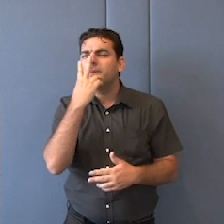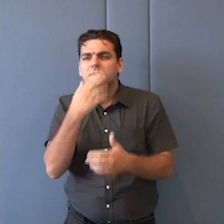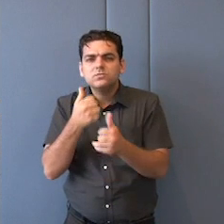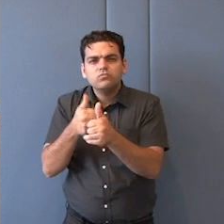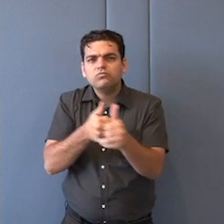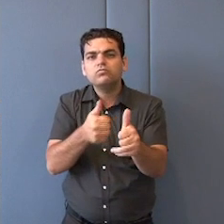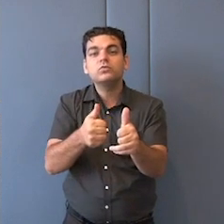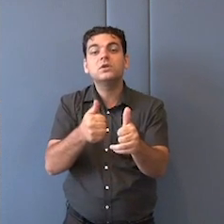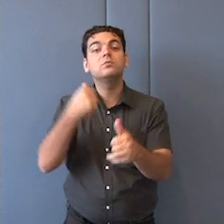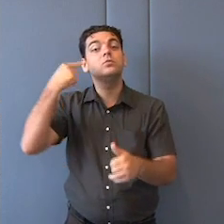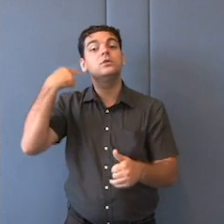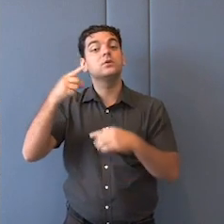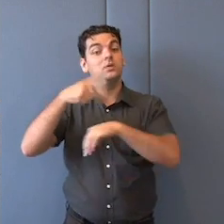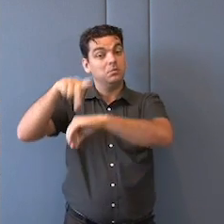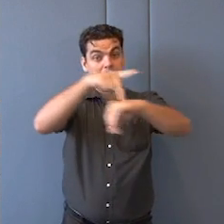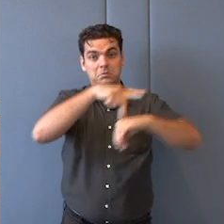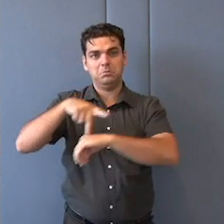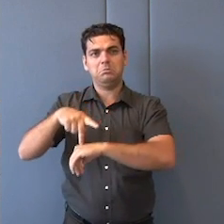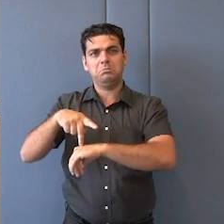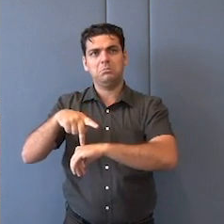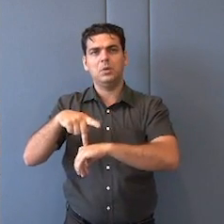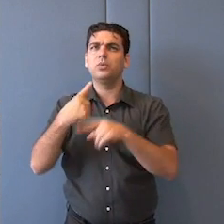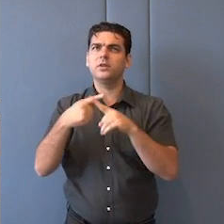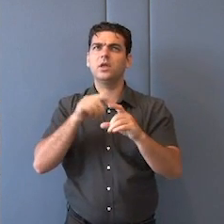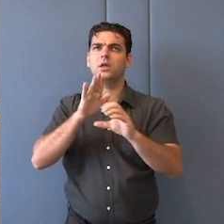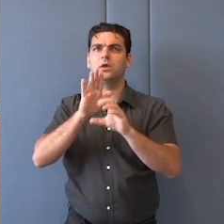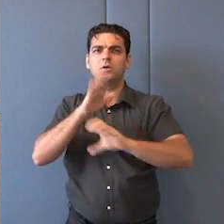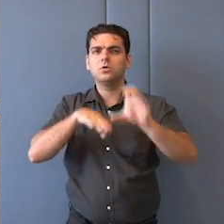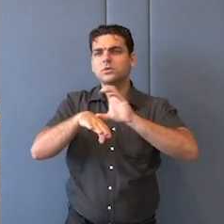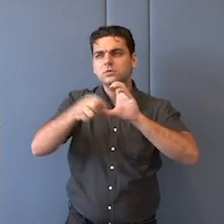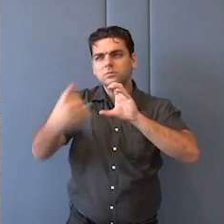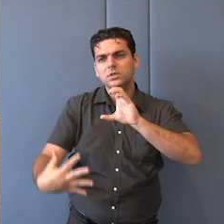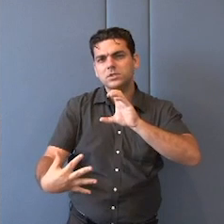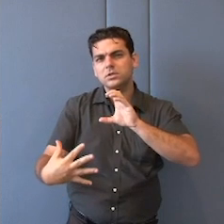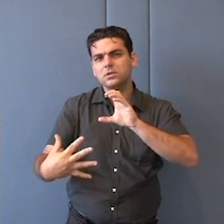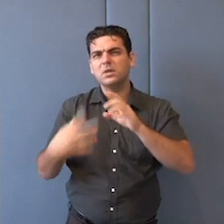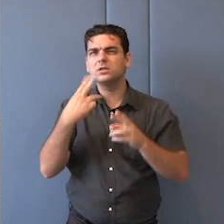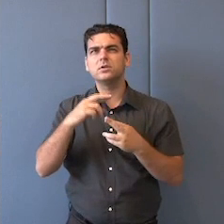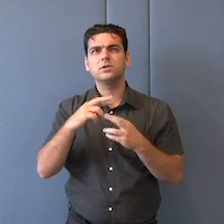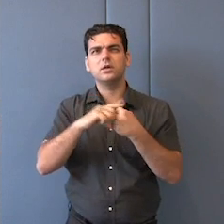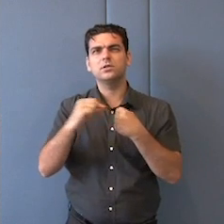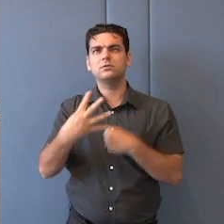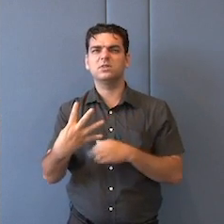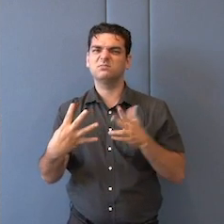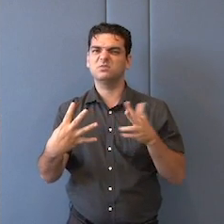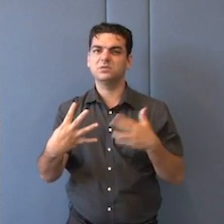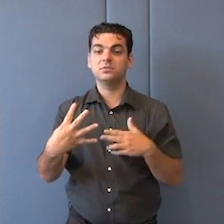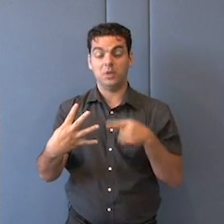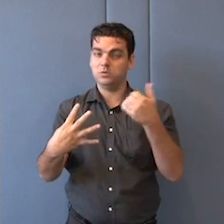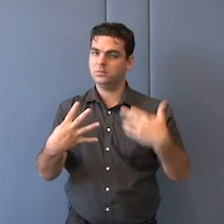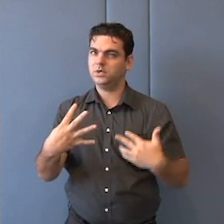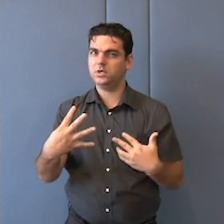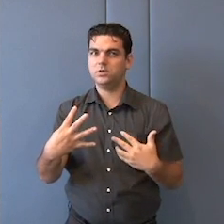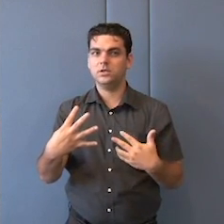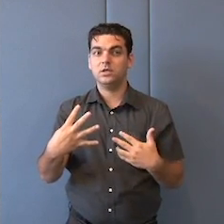da política externa que estão expressos na Constituição, no artigo 4 da Constituição. E queria começar falando um pouco sobre